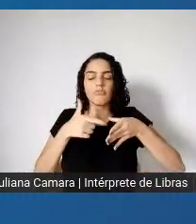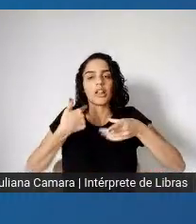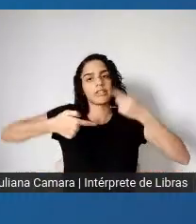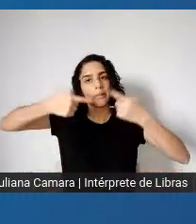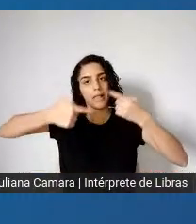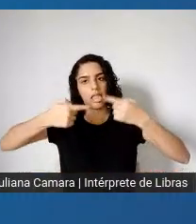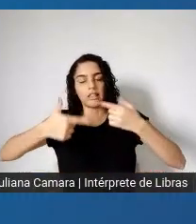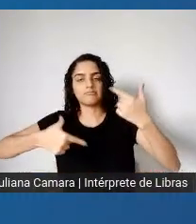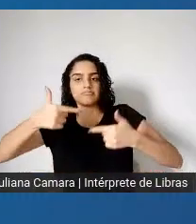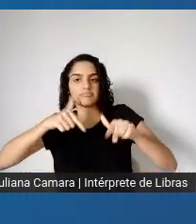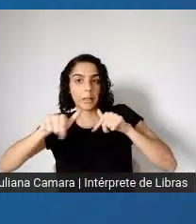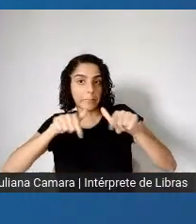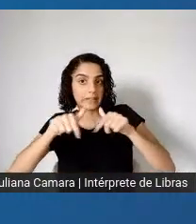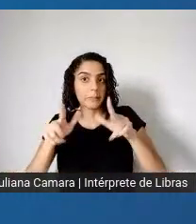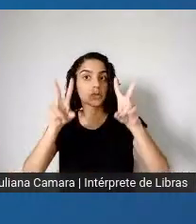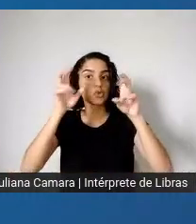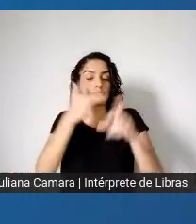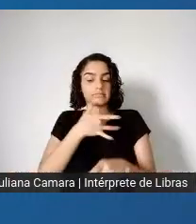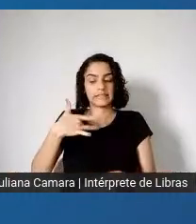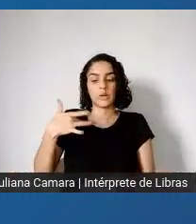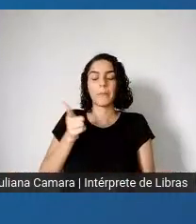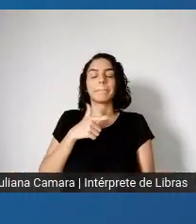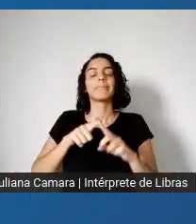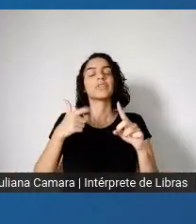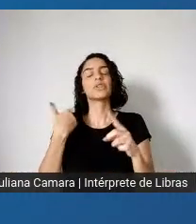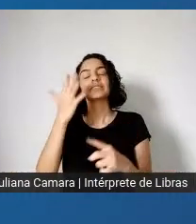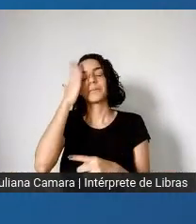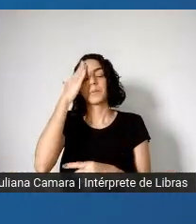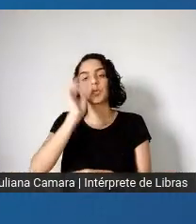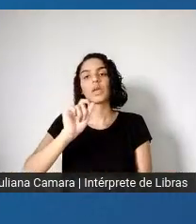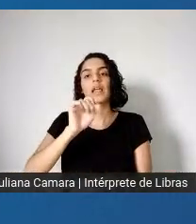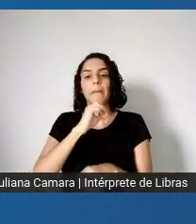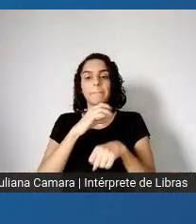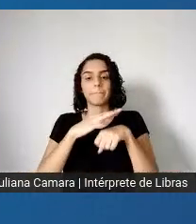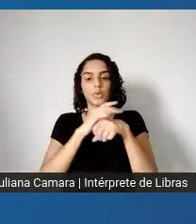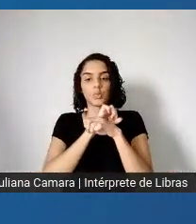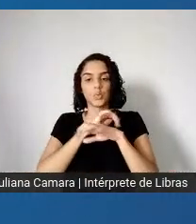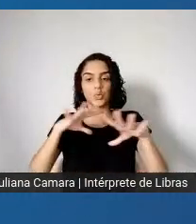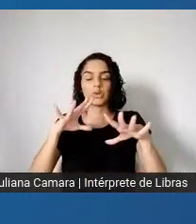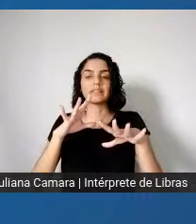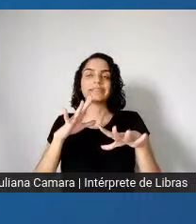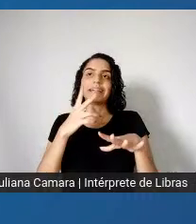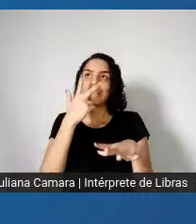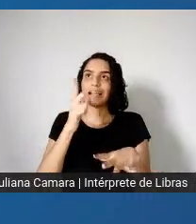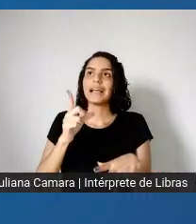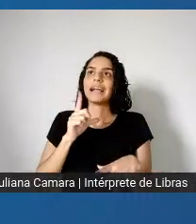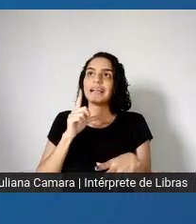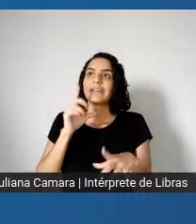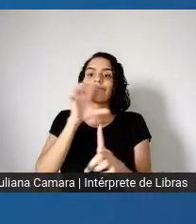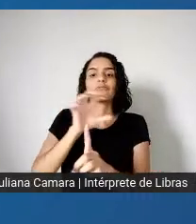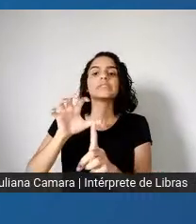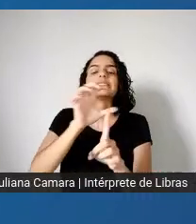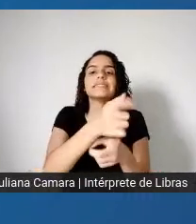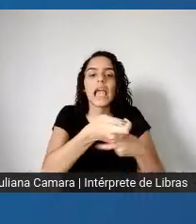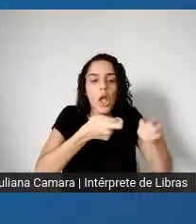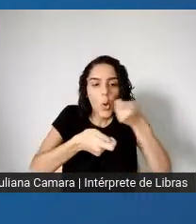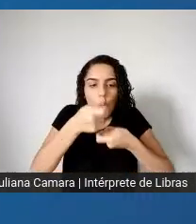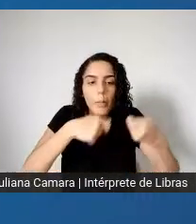né, mas a pandemia gera problemas, né, de ordem econômica, políticas, ambientais,